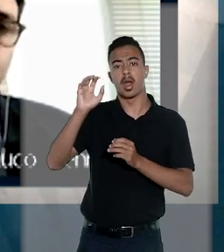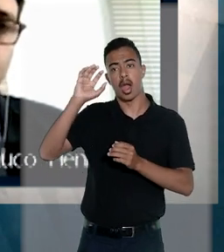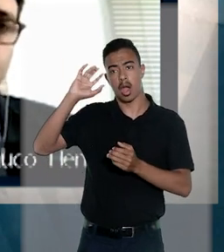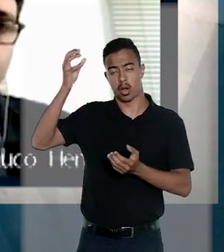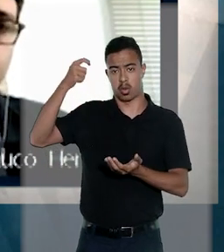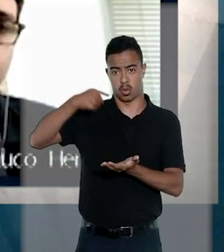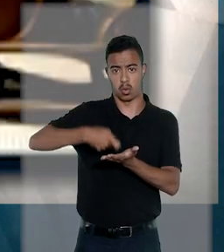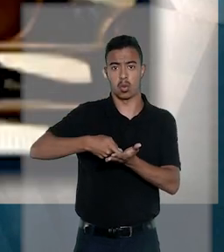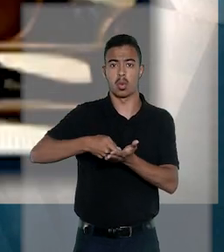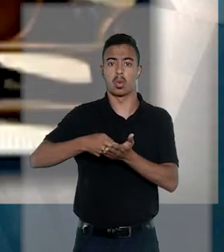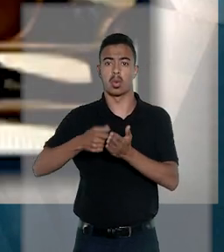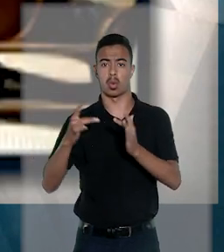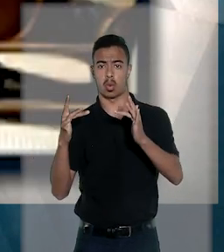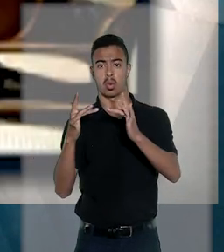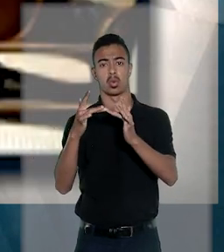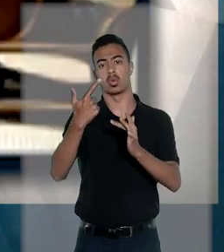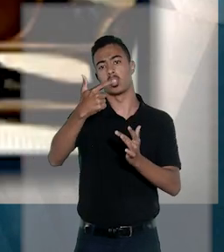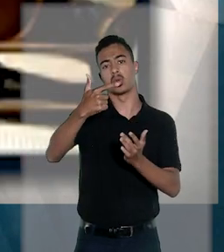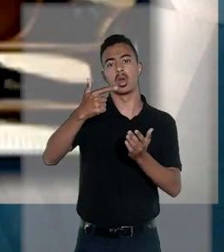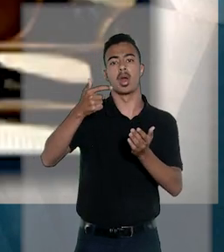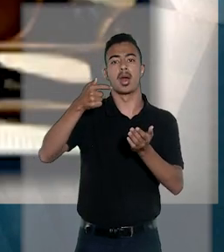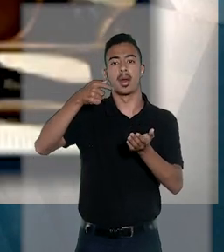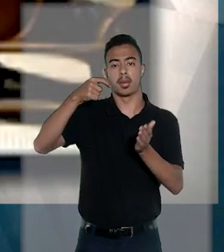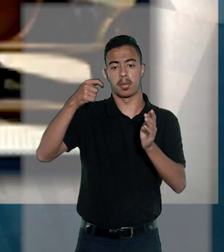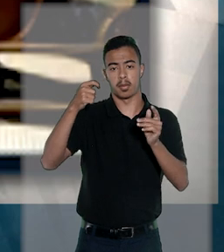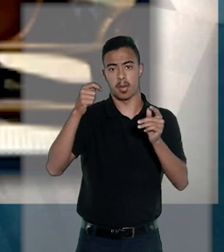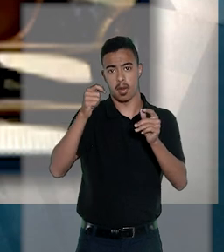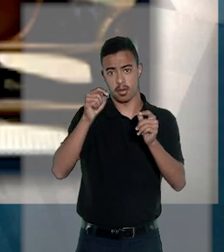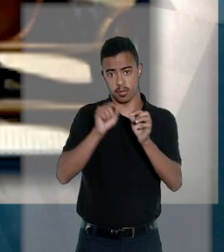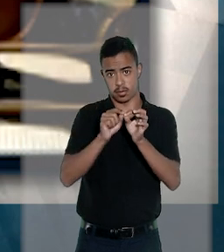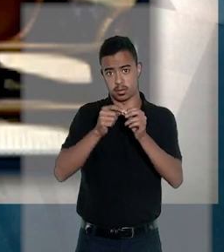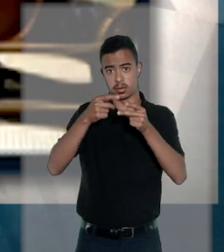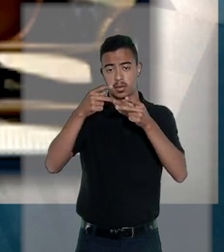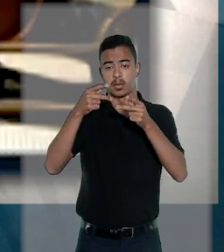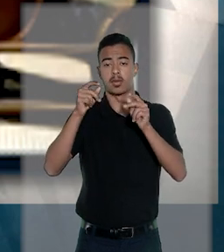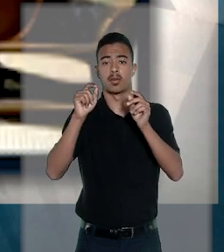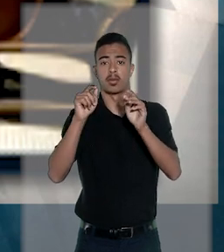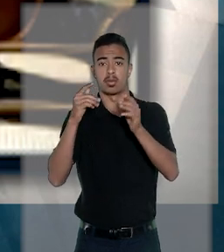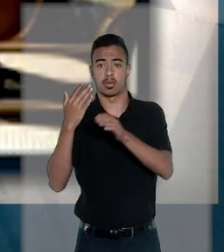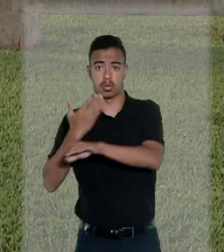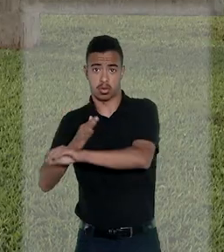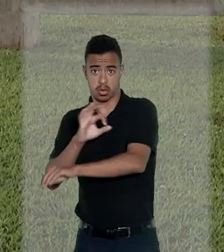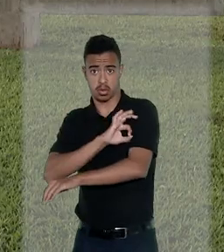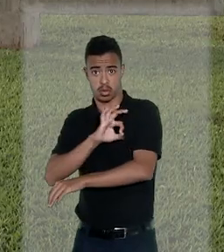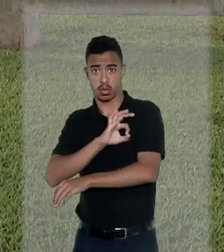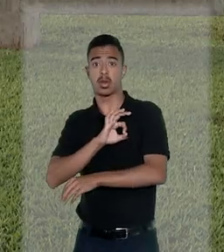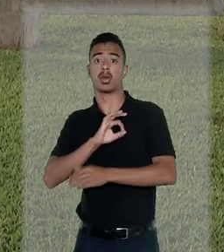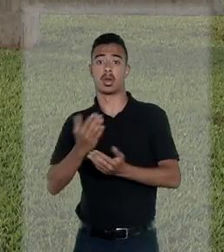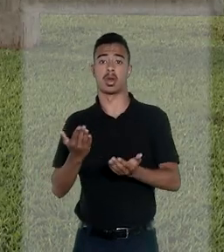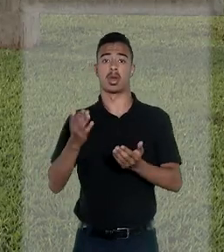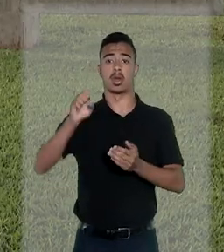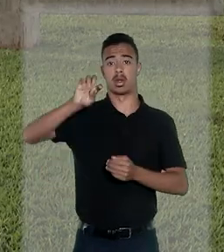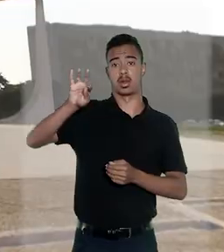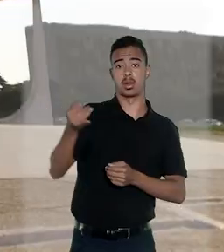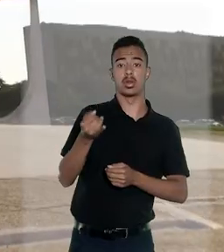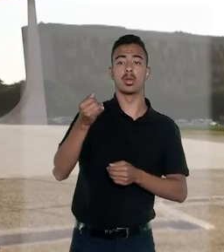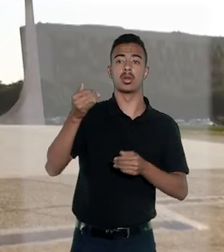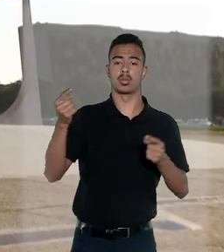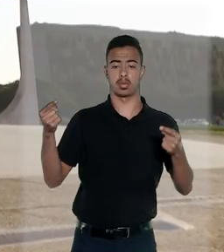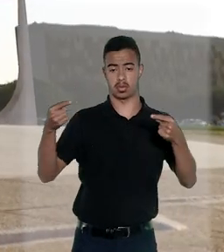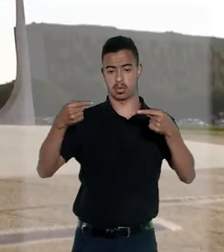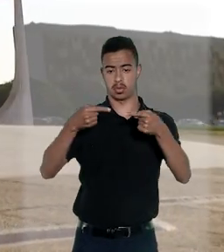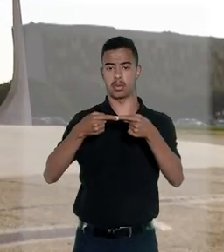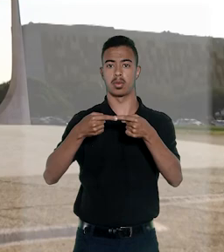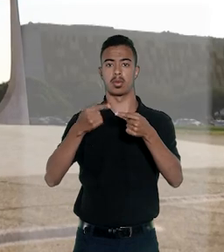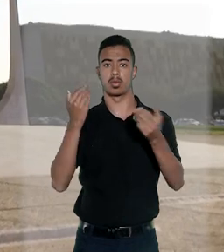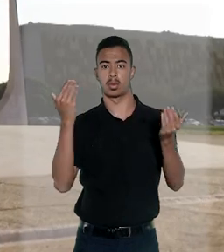acórdão recorrido tenha afirmado que não haveria ato de ofício a ser praticado pelos policiais, o entendimento do STJ é alinhado